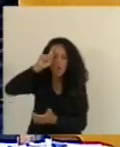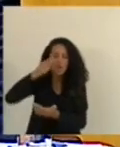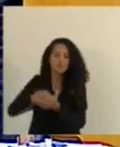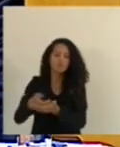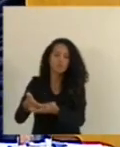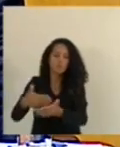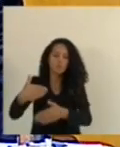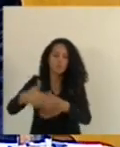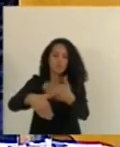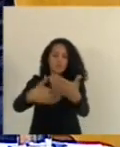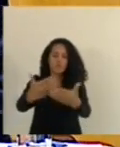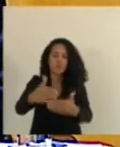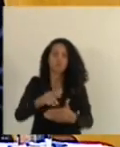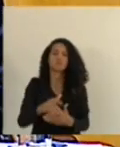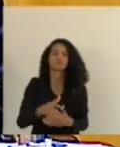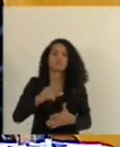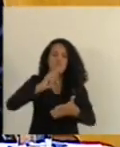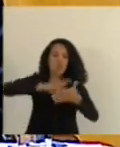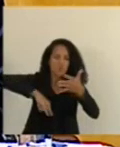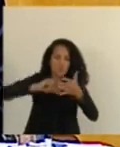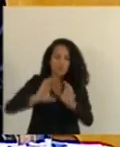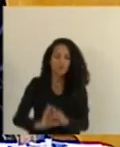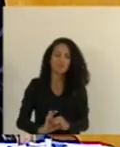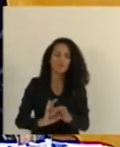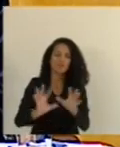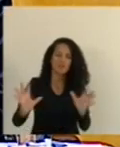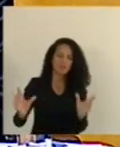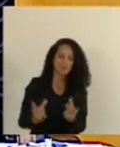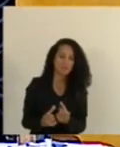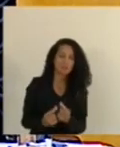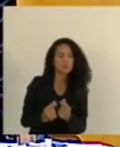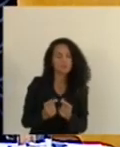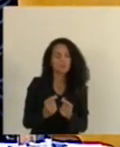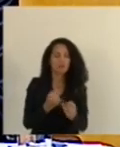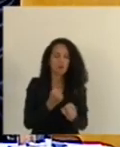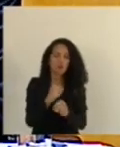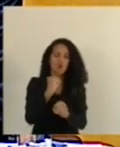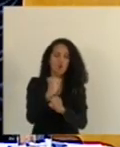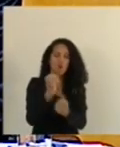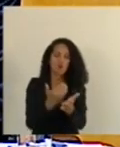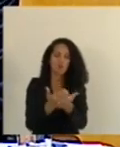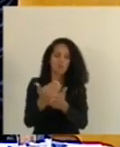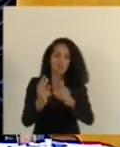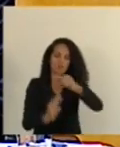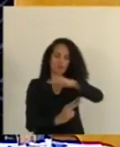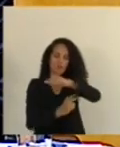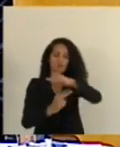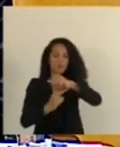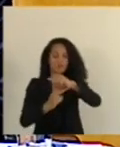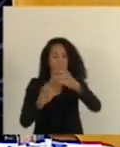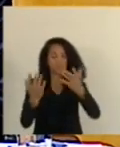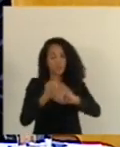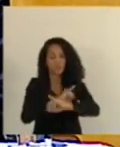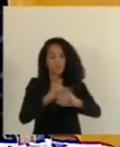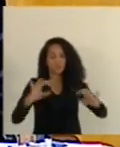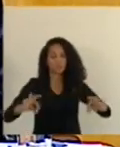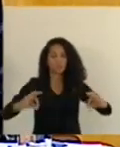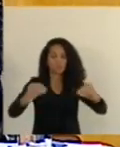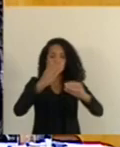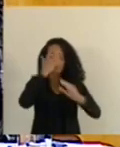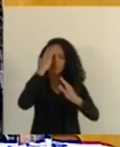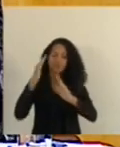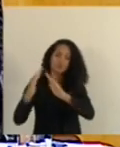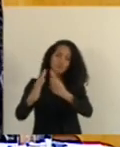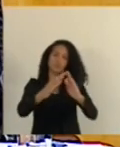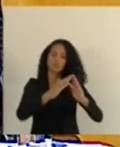processo licitatório para a construção dessa ponte então quero comunicar aos moradores principalmente aqueles que